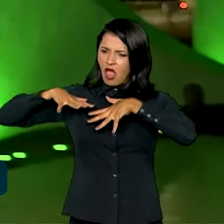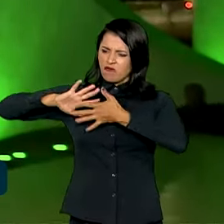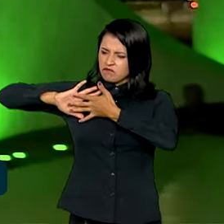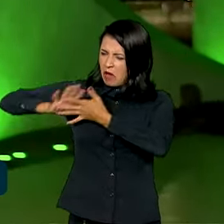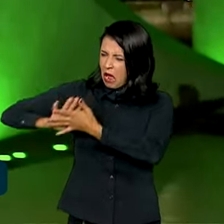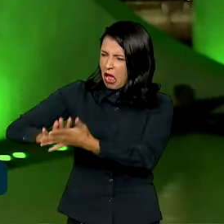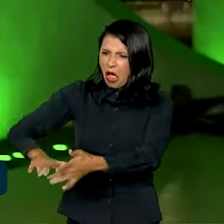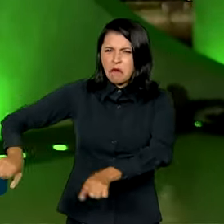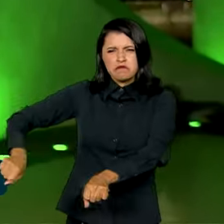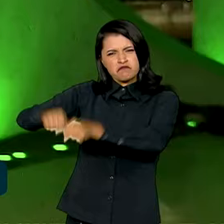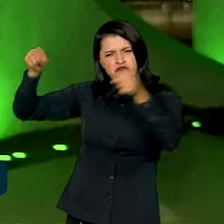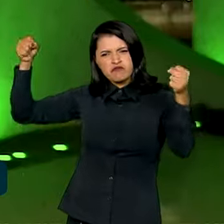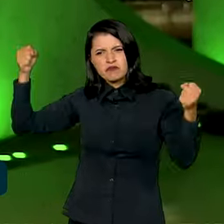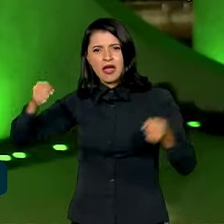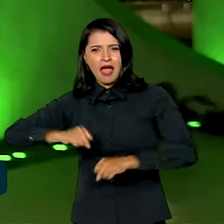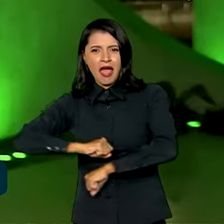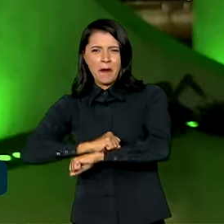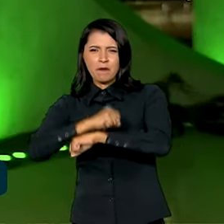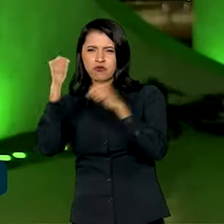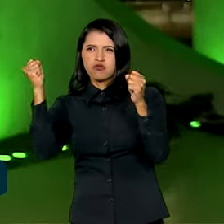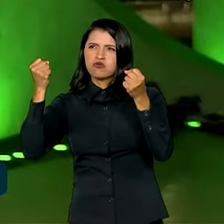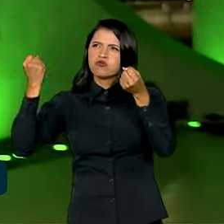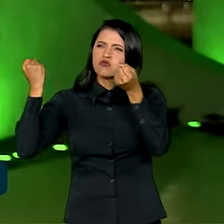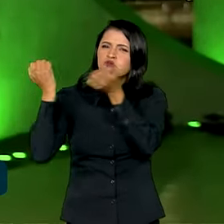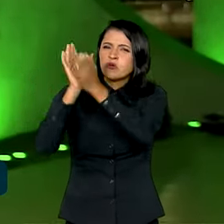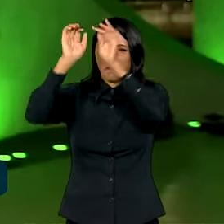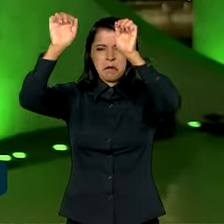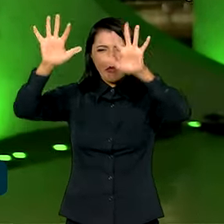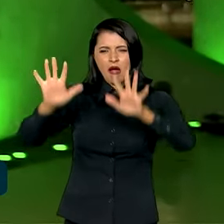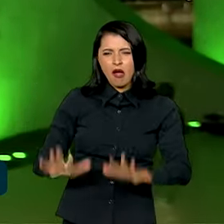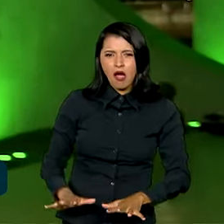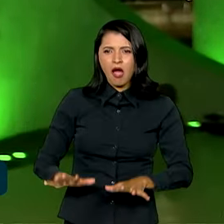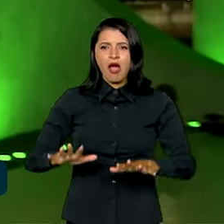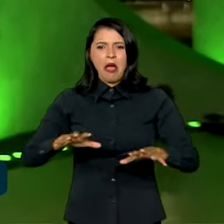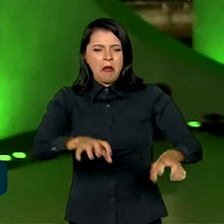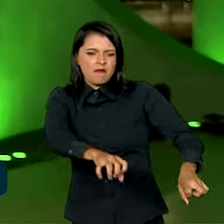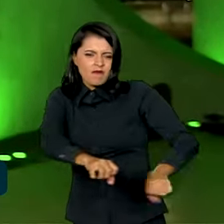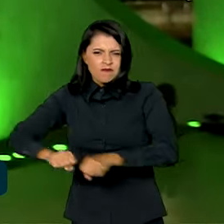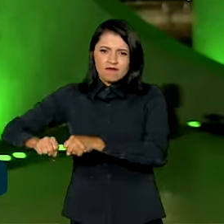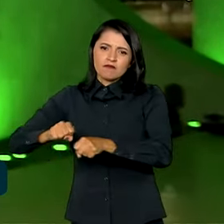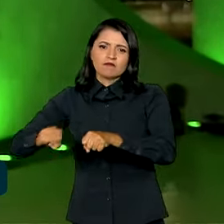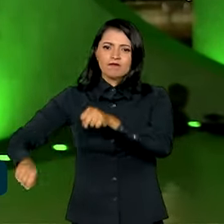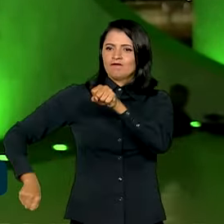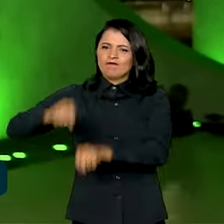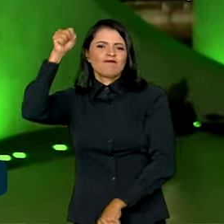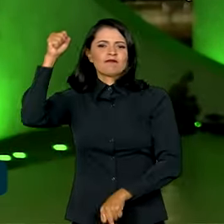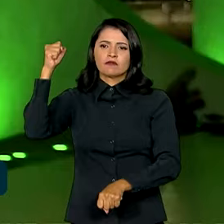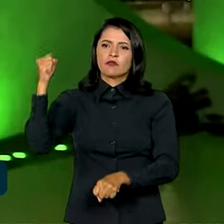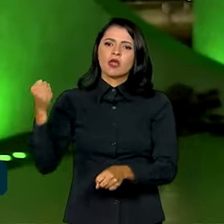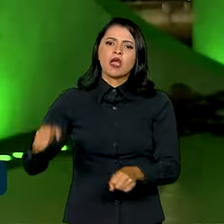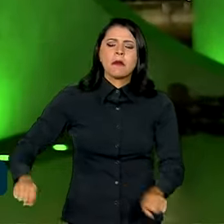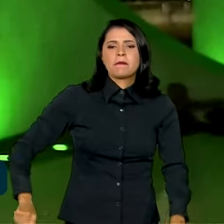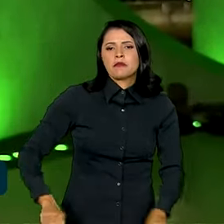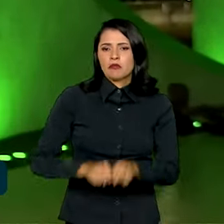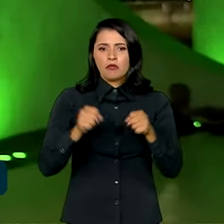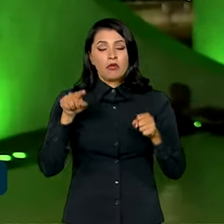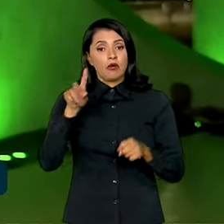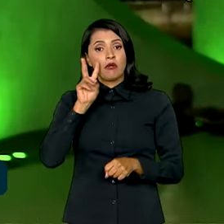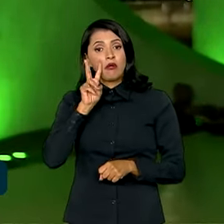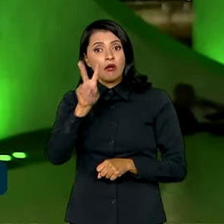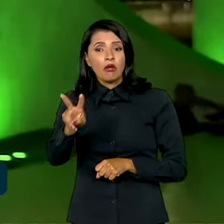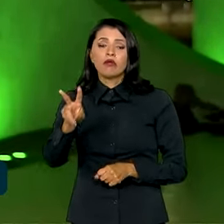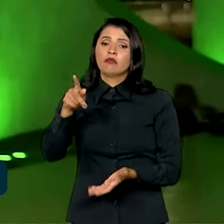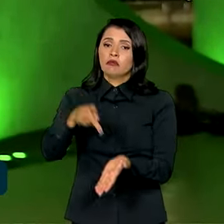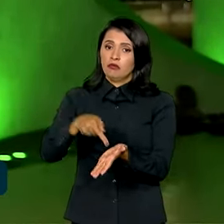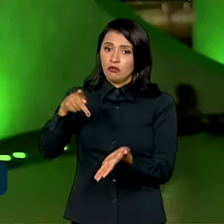vândalos quebraram vidraças, arrancaram poltronas, móveis foram despedaçados, um cenário e um